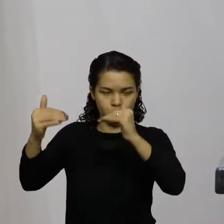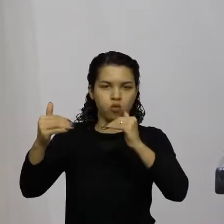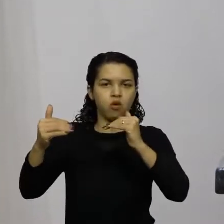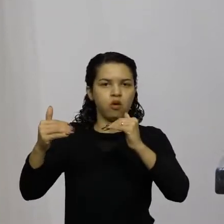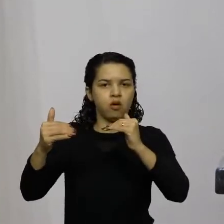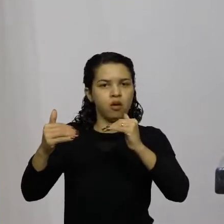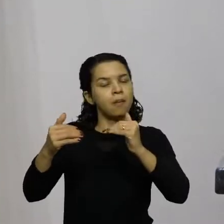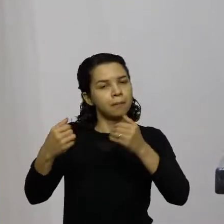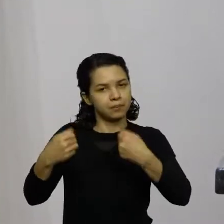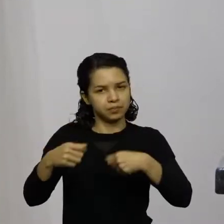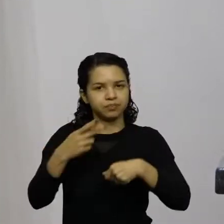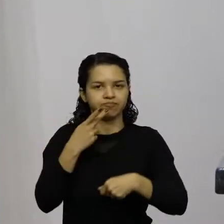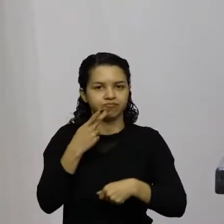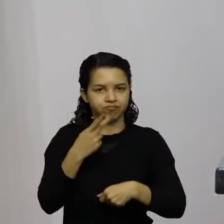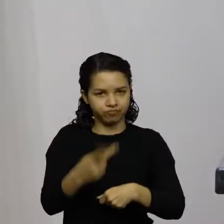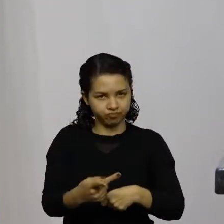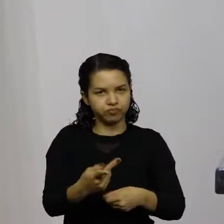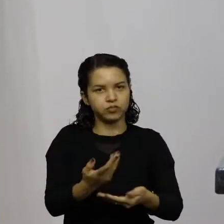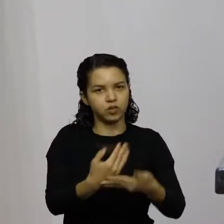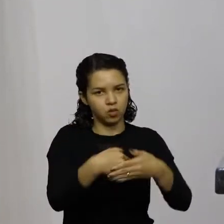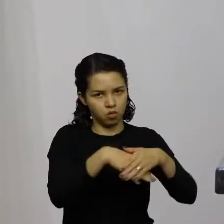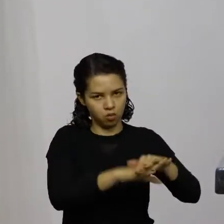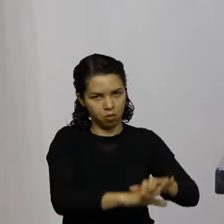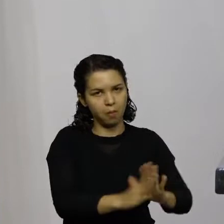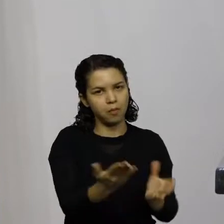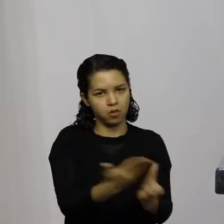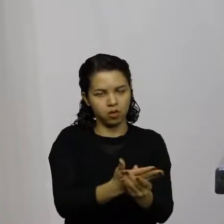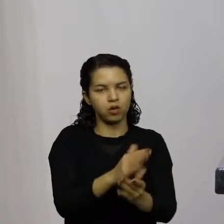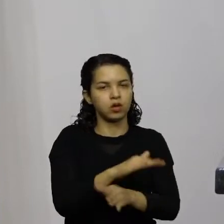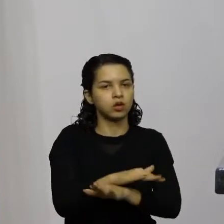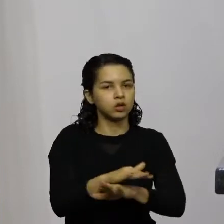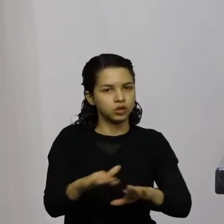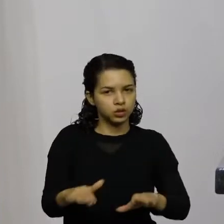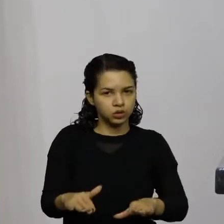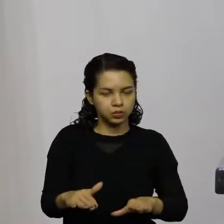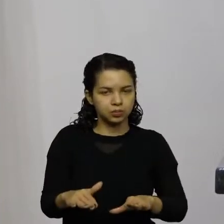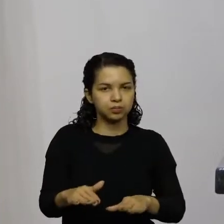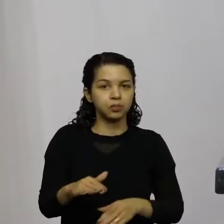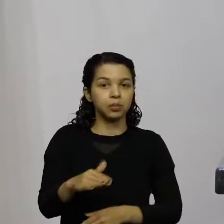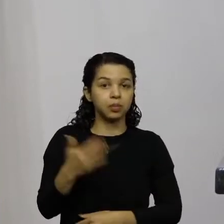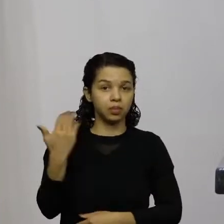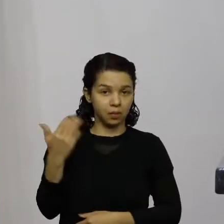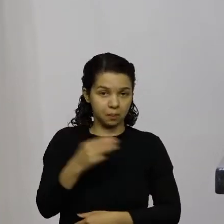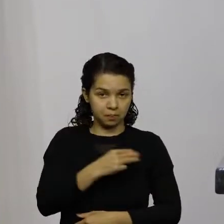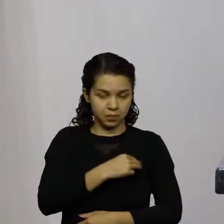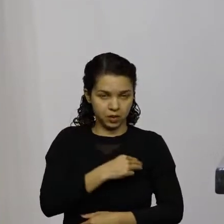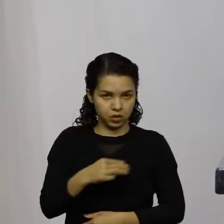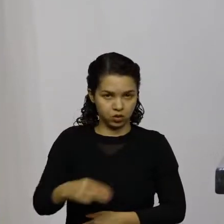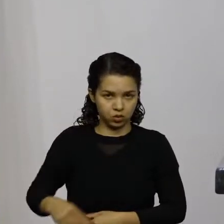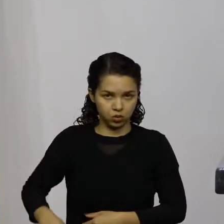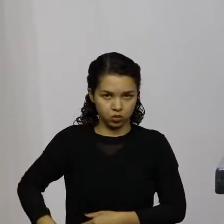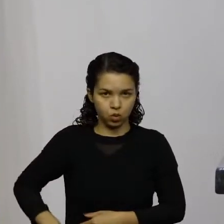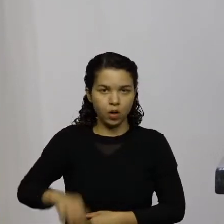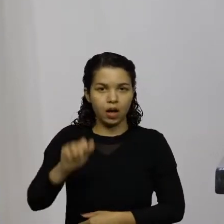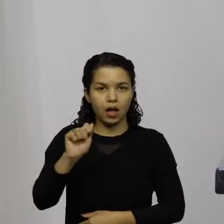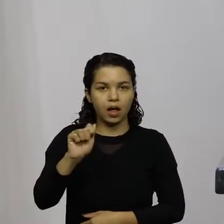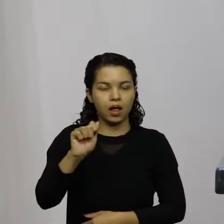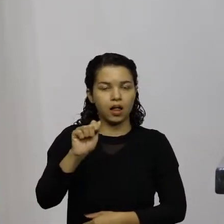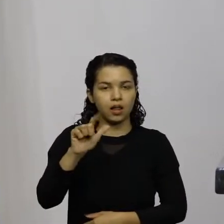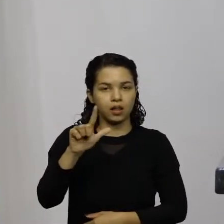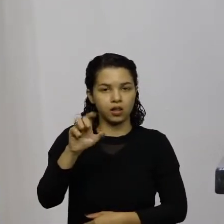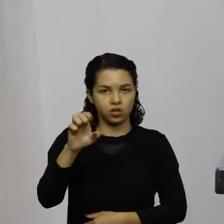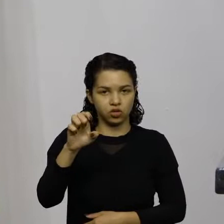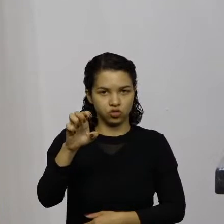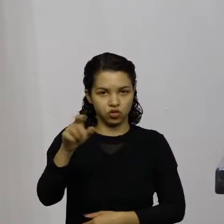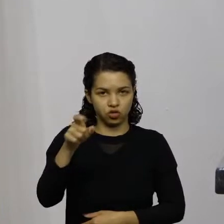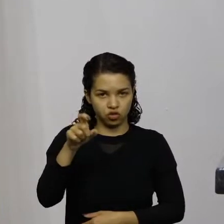processos quando o ministro Alexandre de Moraes conhecido do Xandão vai numa